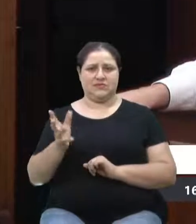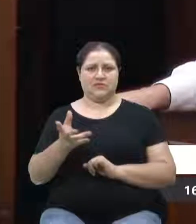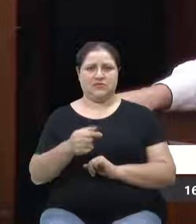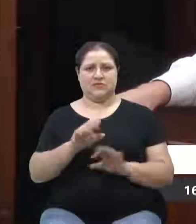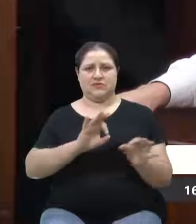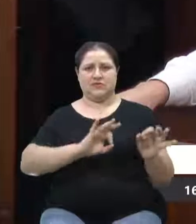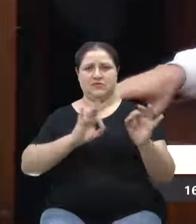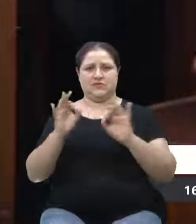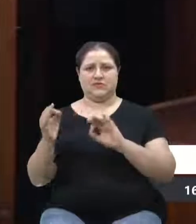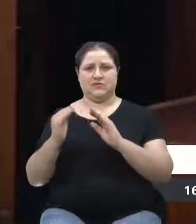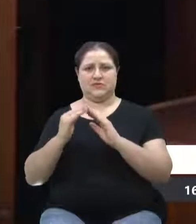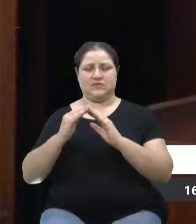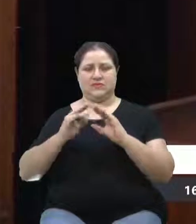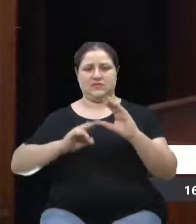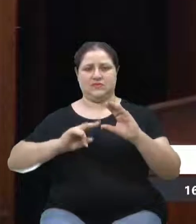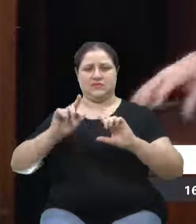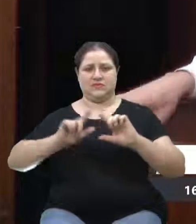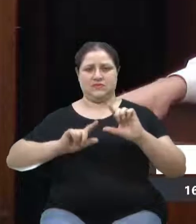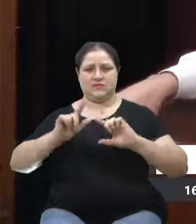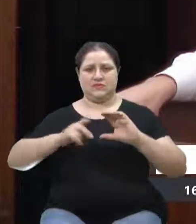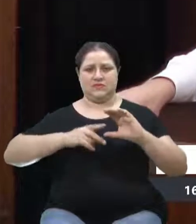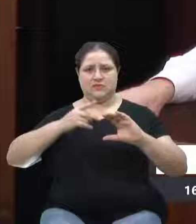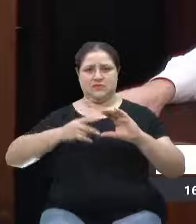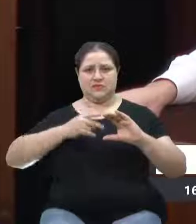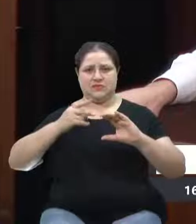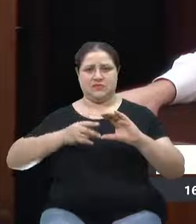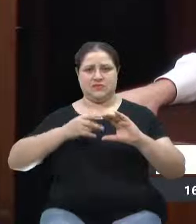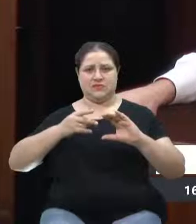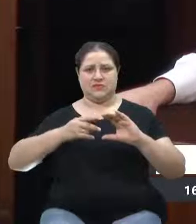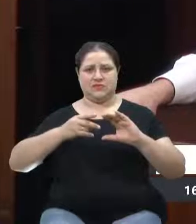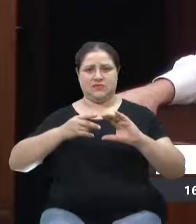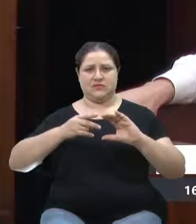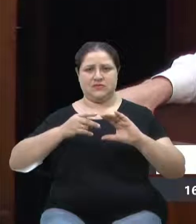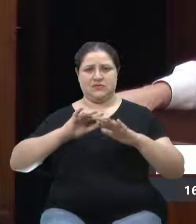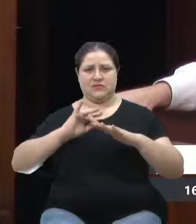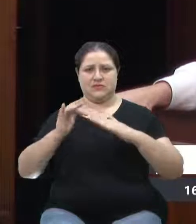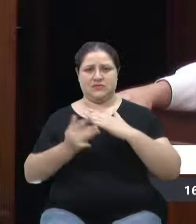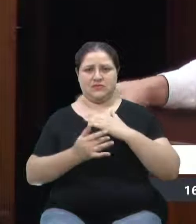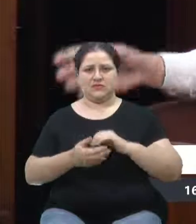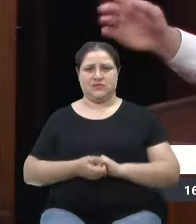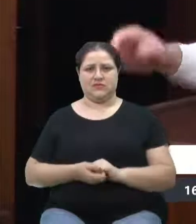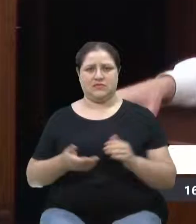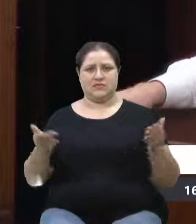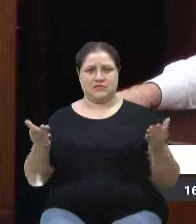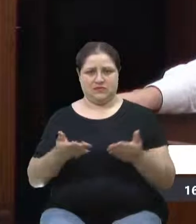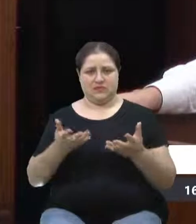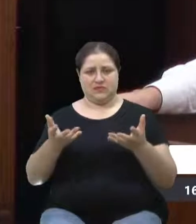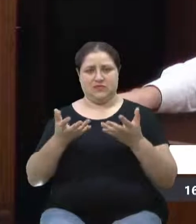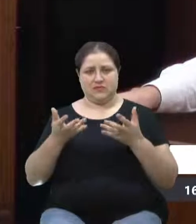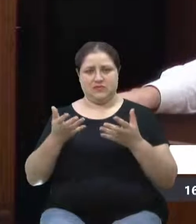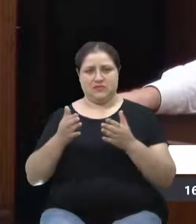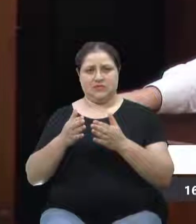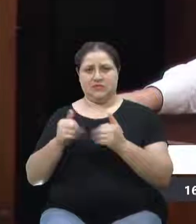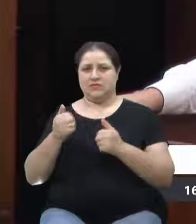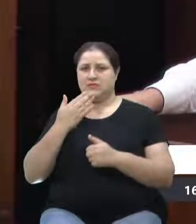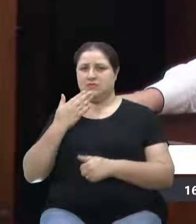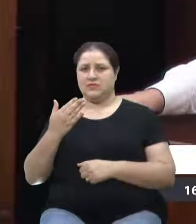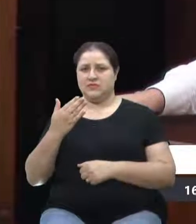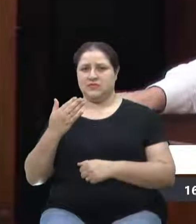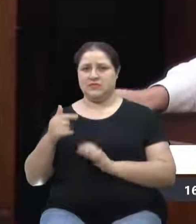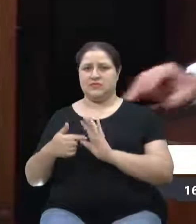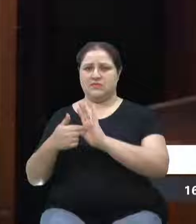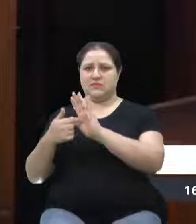assiste de casa, pela TV Câmara, pelas redes sociais. Hoje quero, até já peço que o pessoal mostre